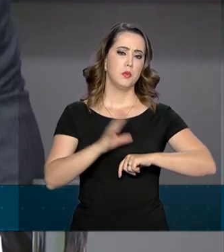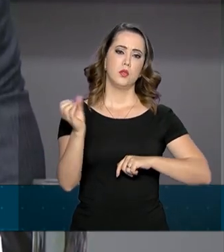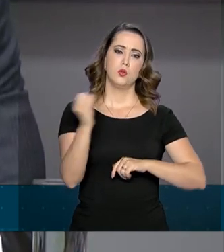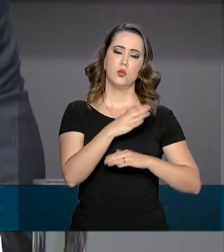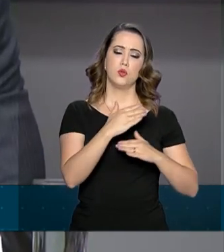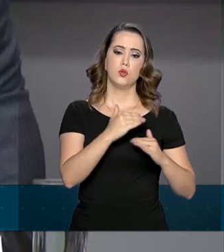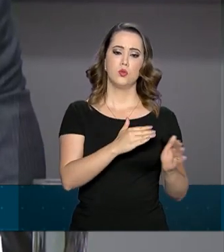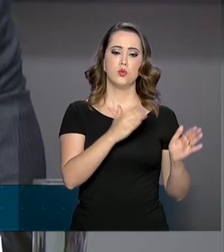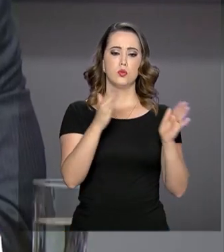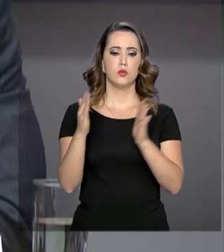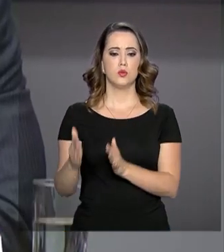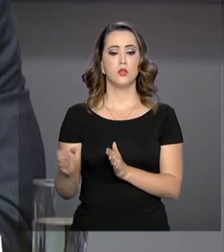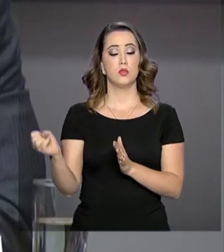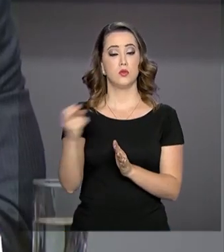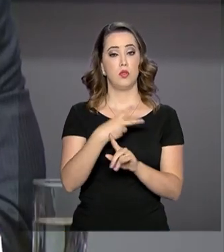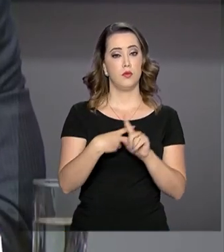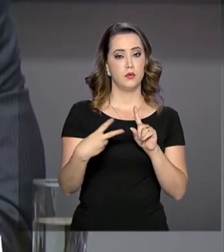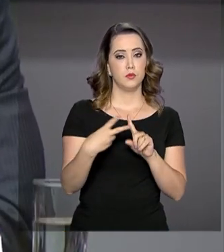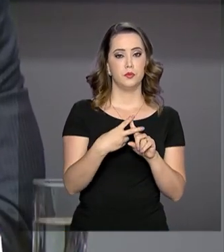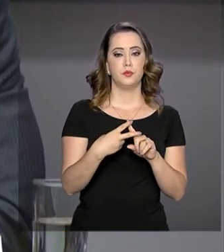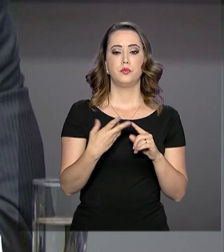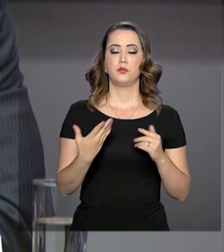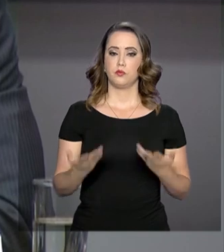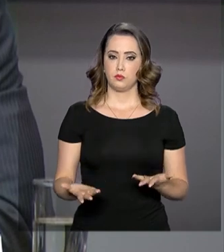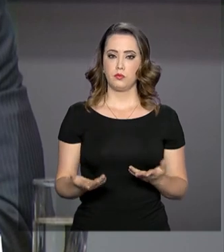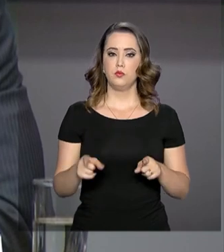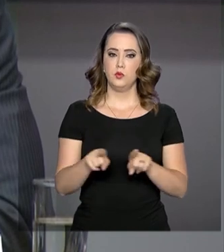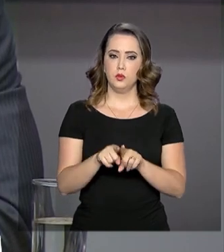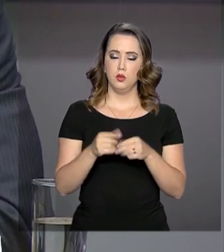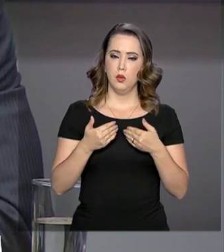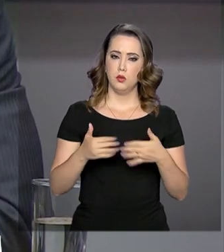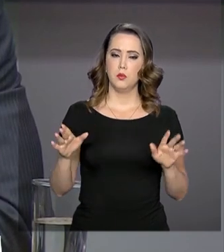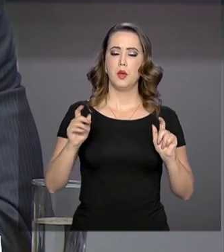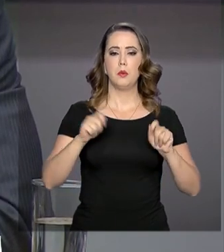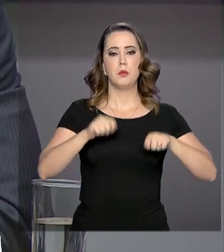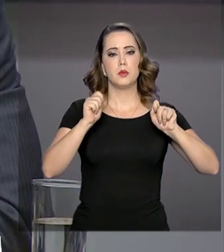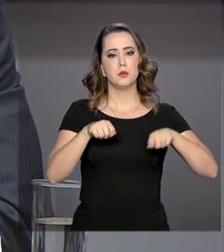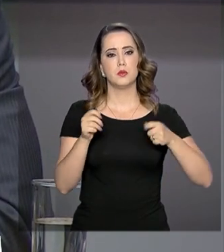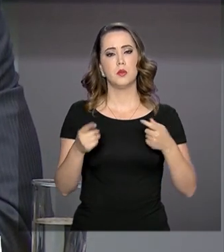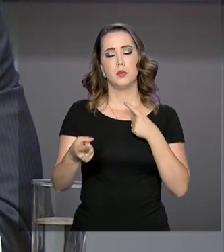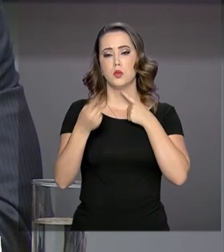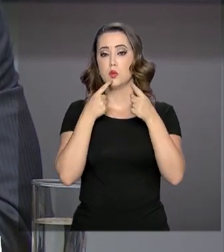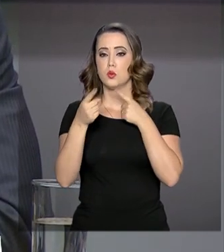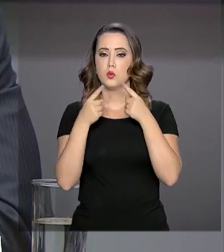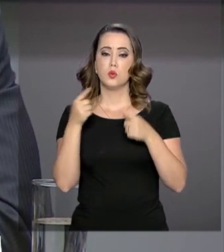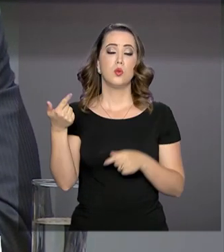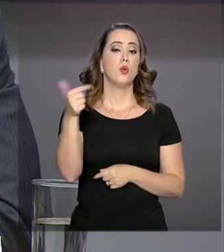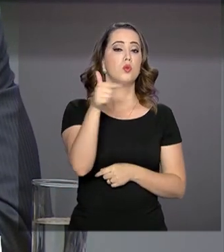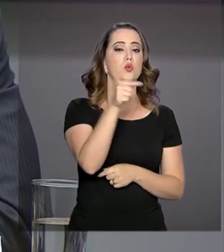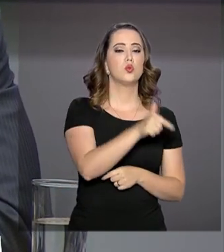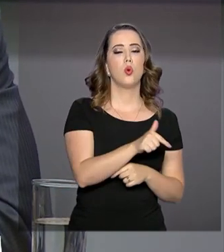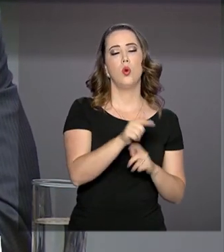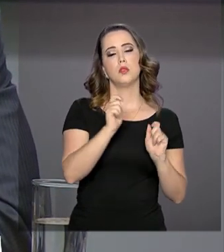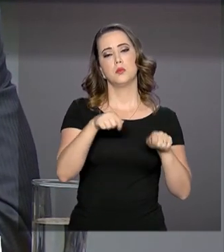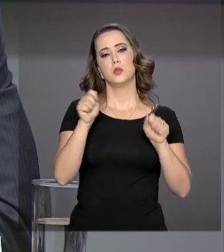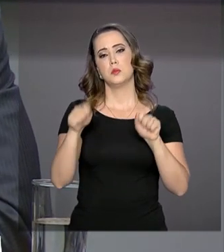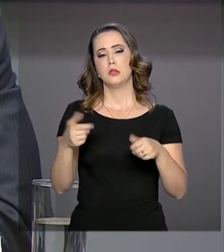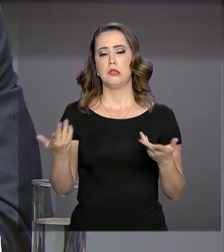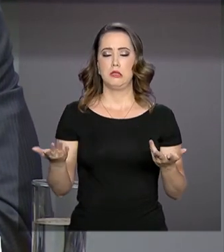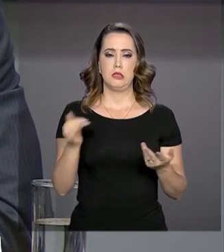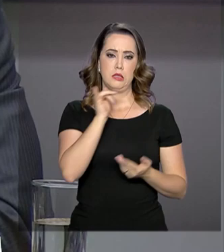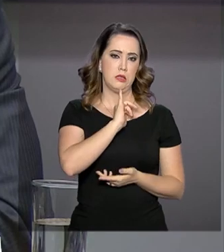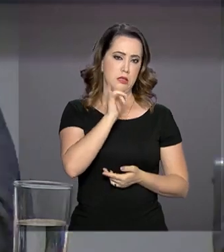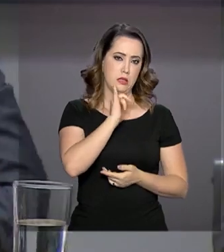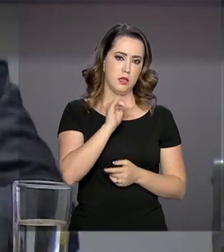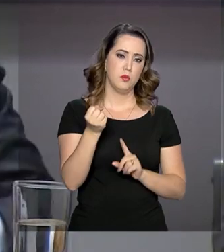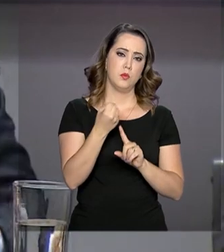patamar, que é o caso da nova previdência, e abre também espaço para as discussões de outras medidas, é o caso